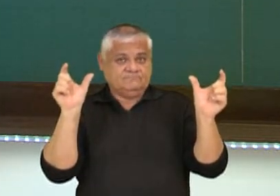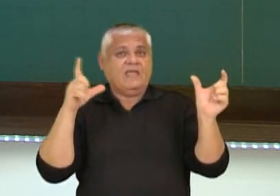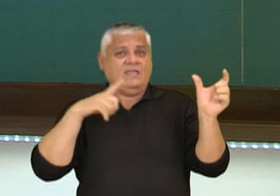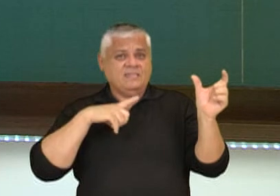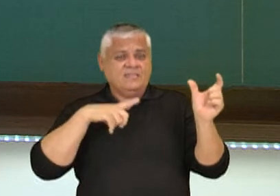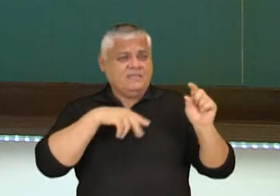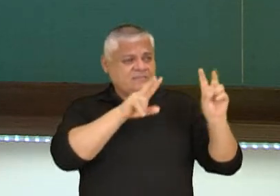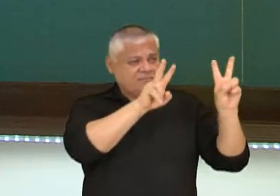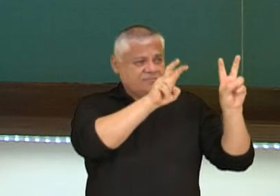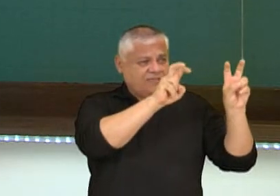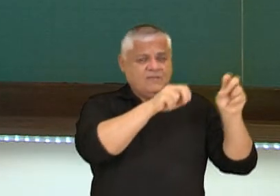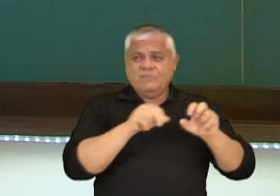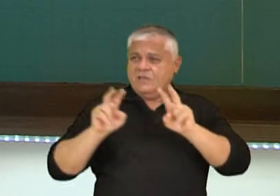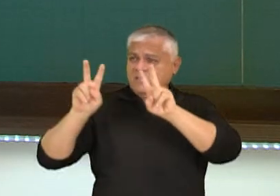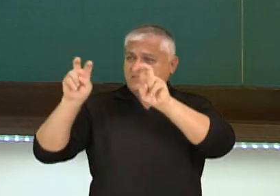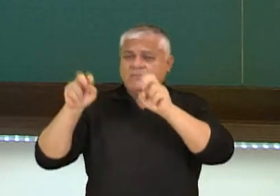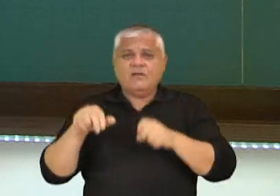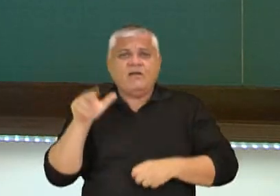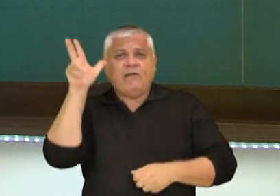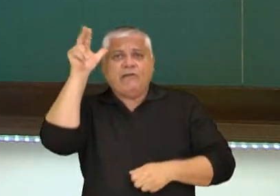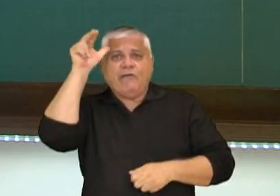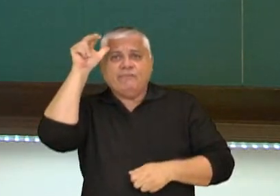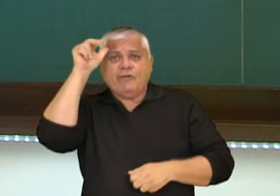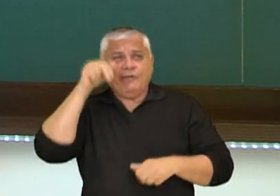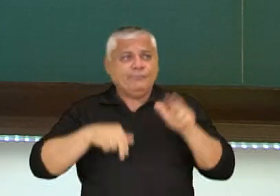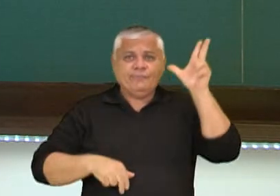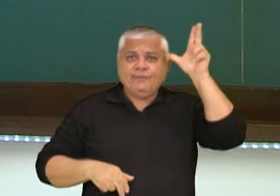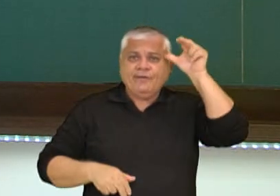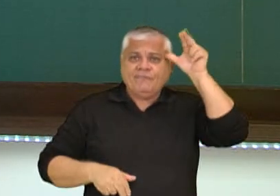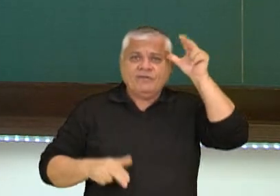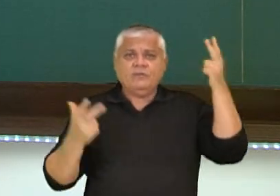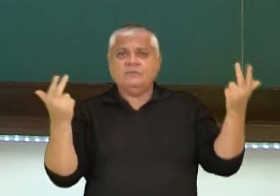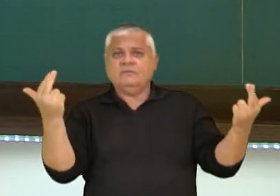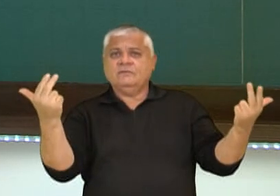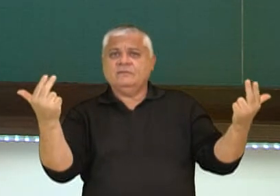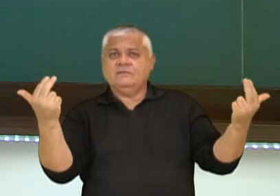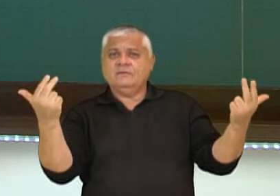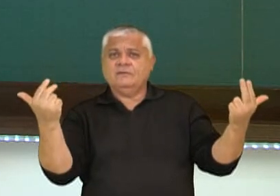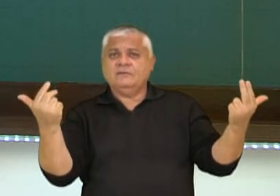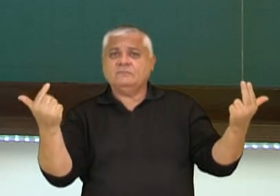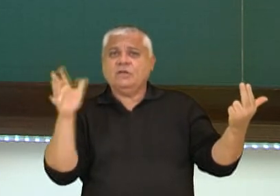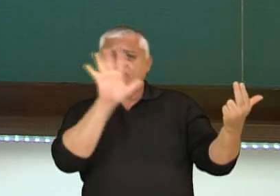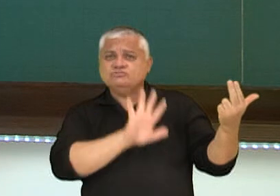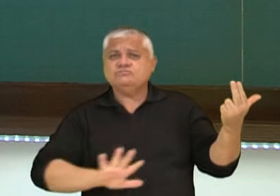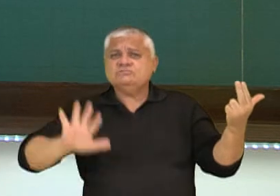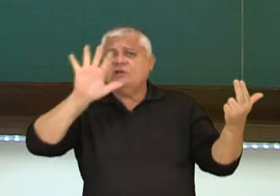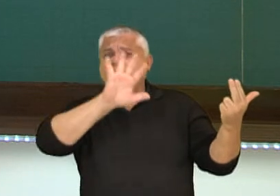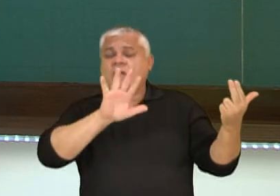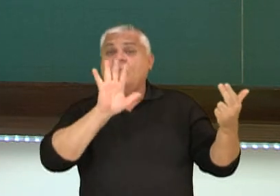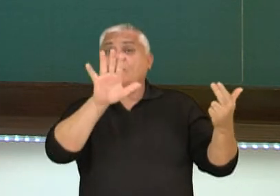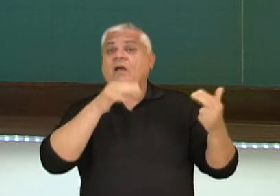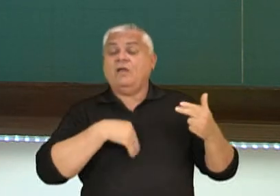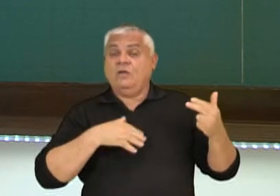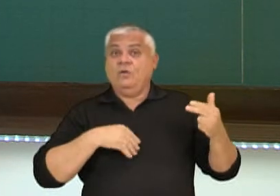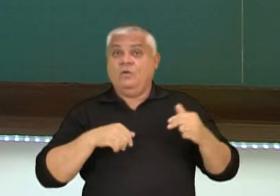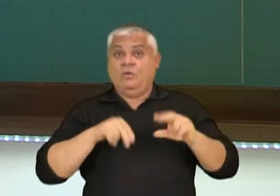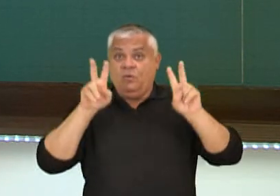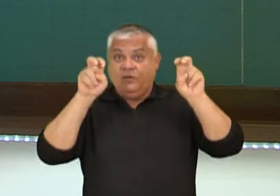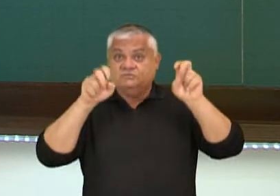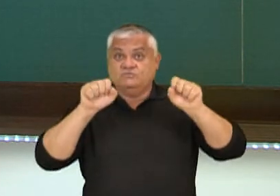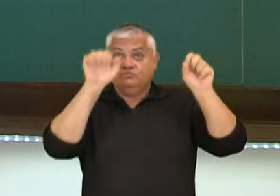assunto, né? Que é o cavalo. Eles falam do assunto geral. O é o assunto? O assunto é o maior, é o